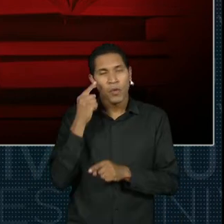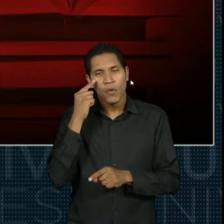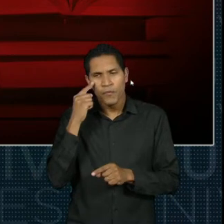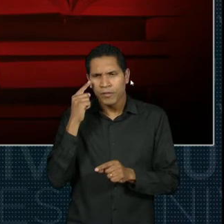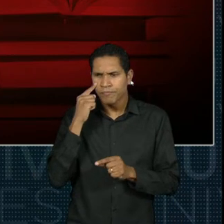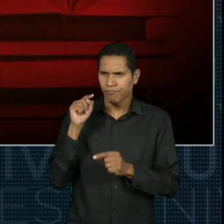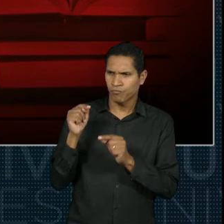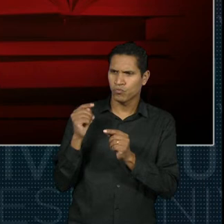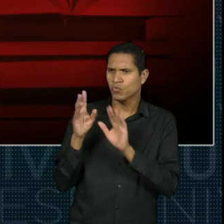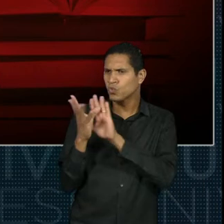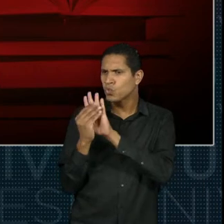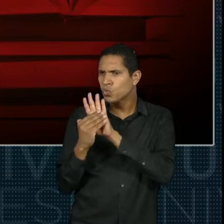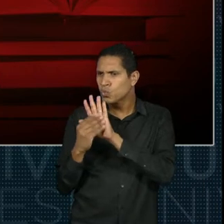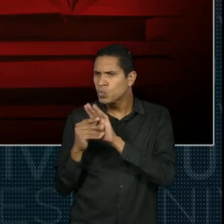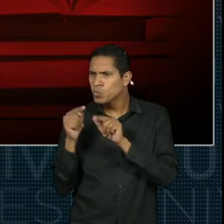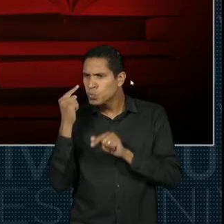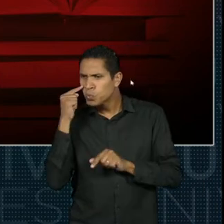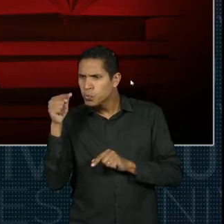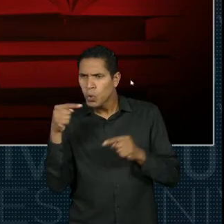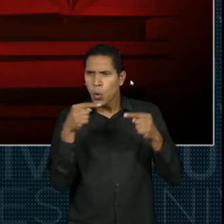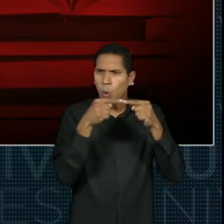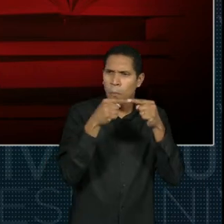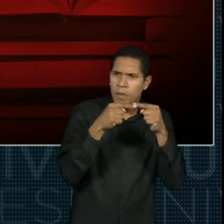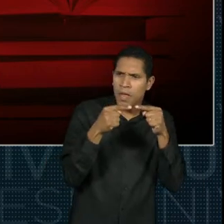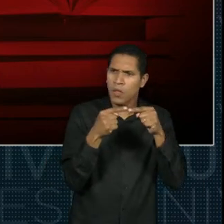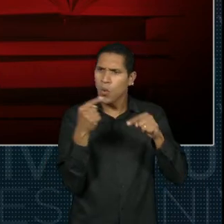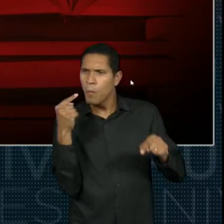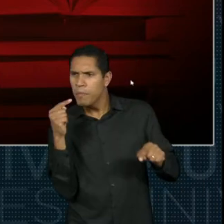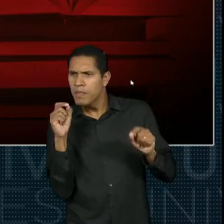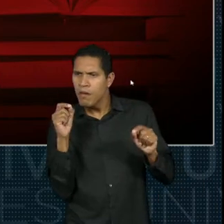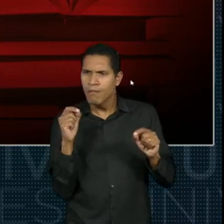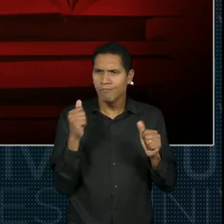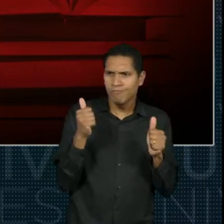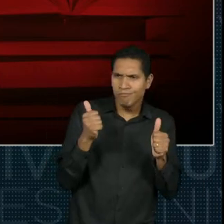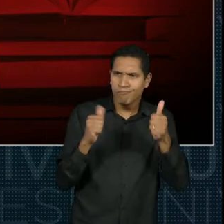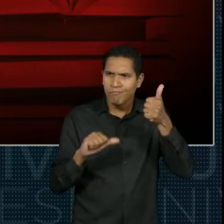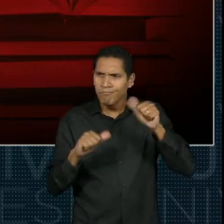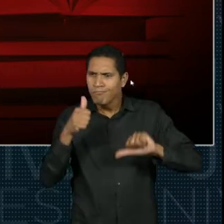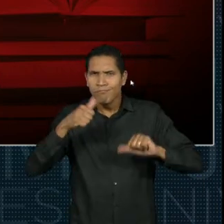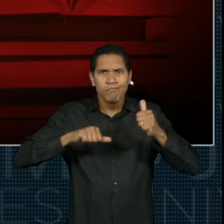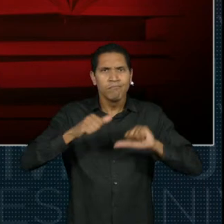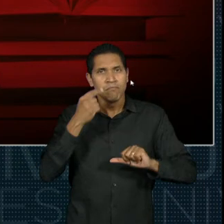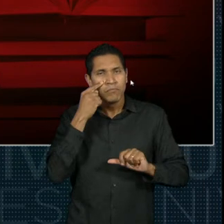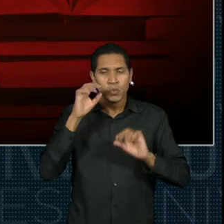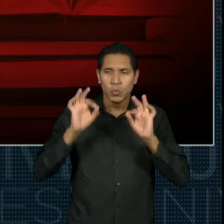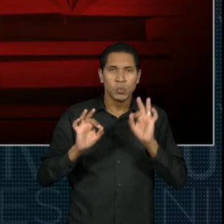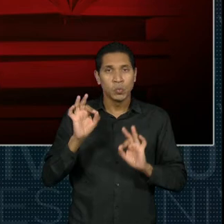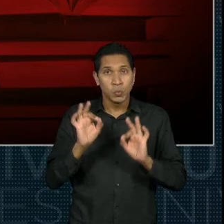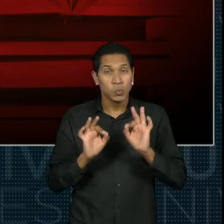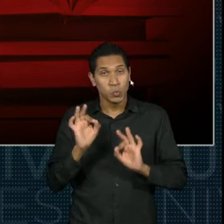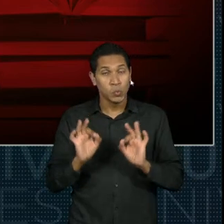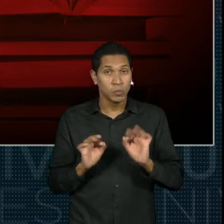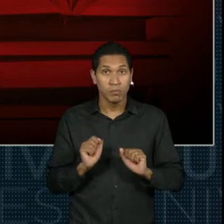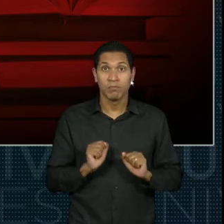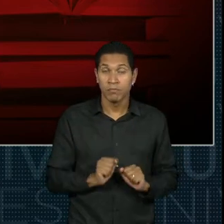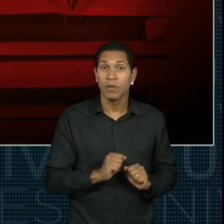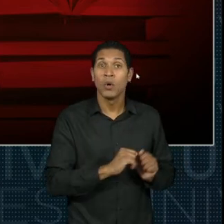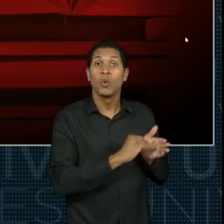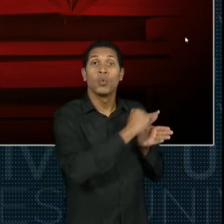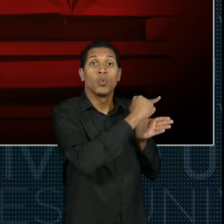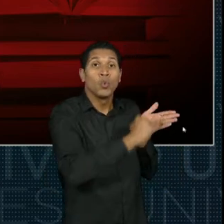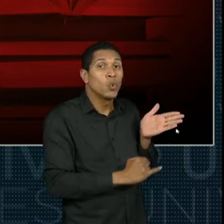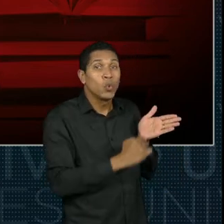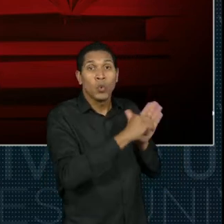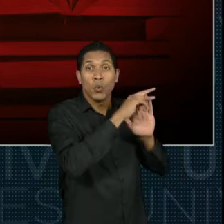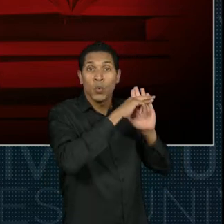certificados segue as regras definidas na documentação. Quando eu digo documentação,